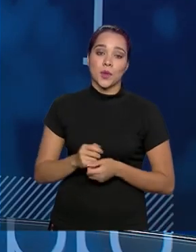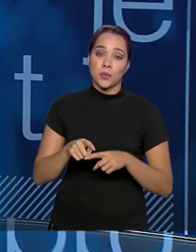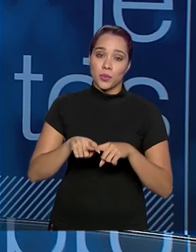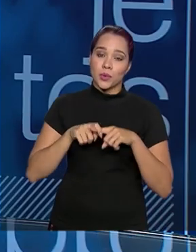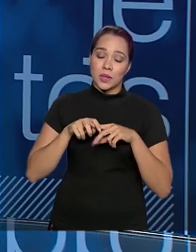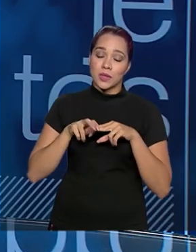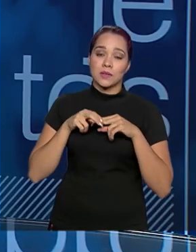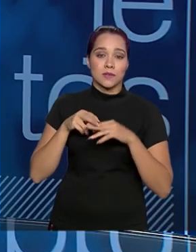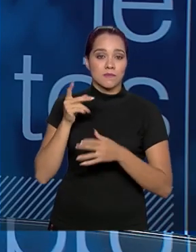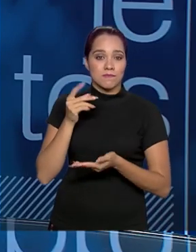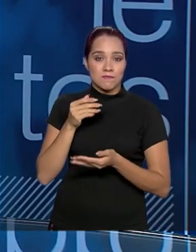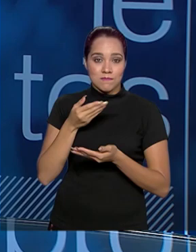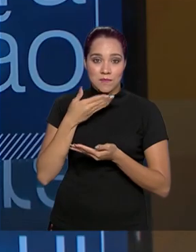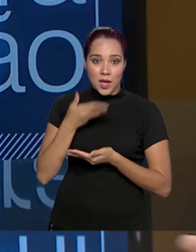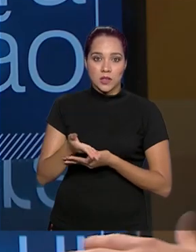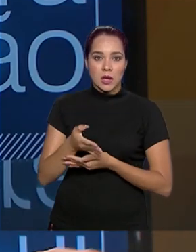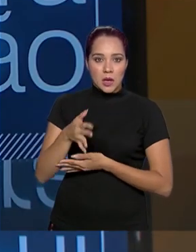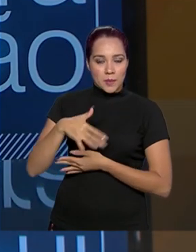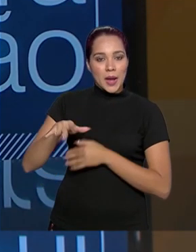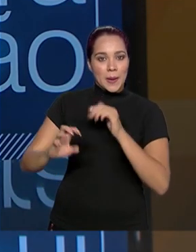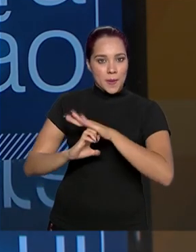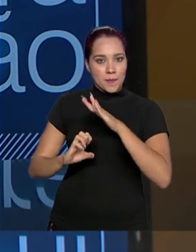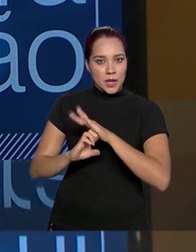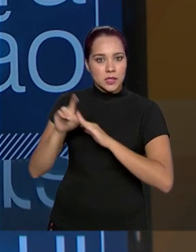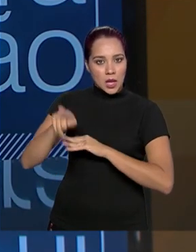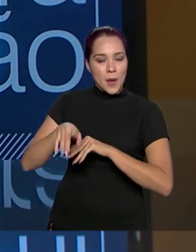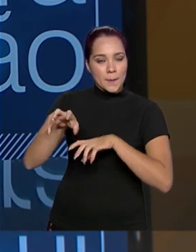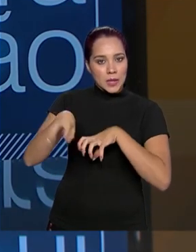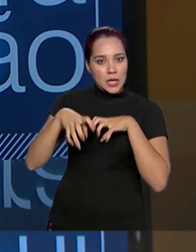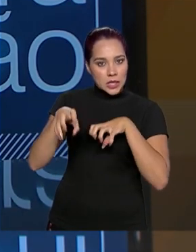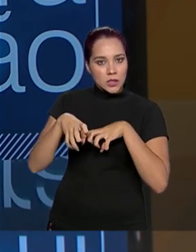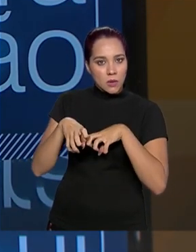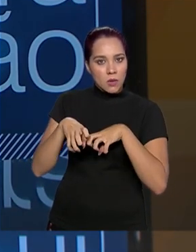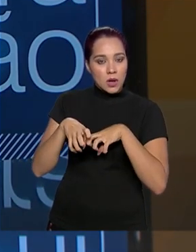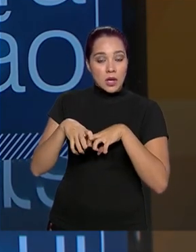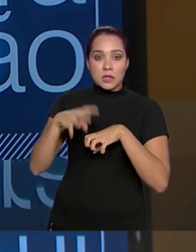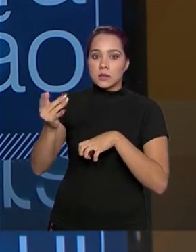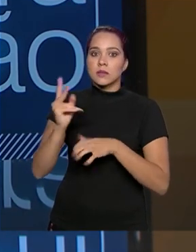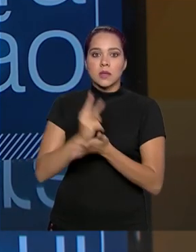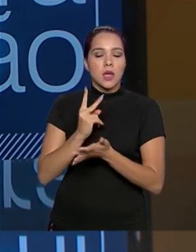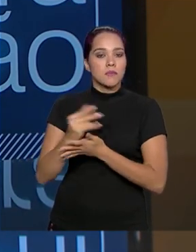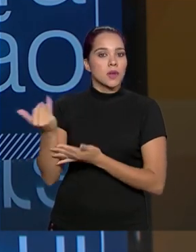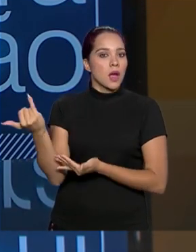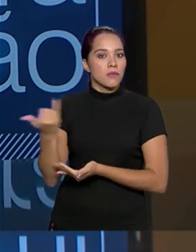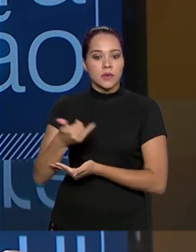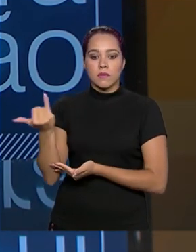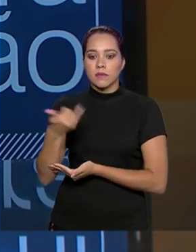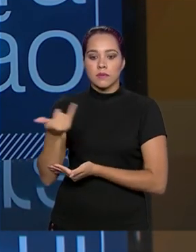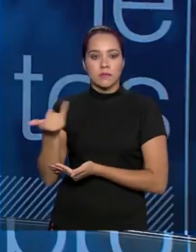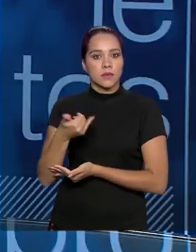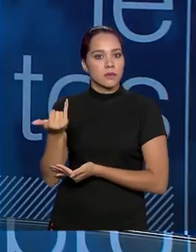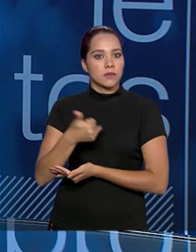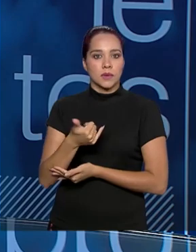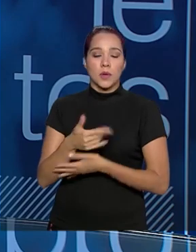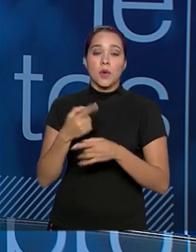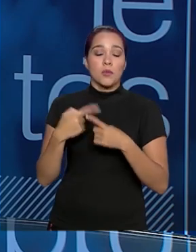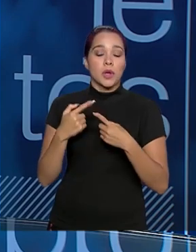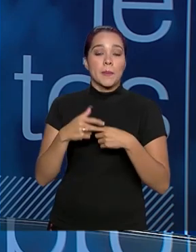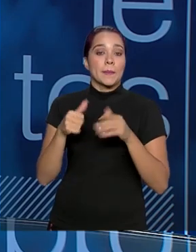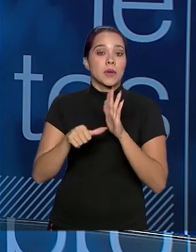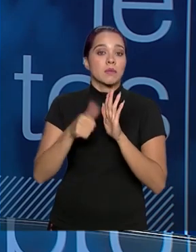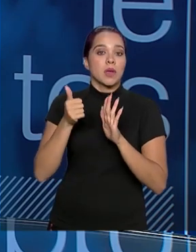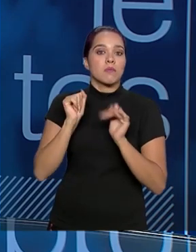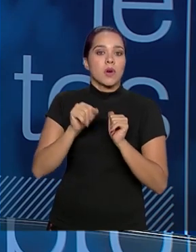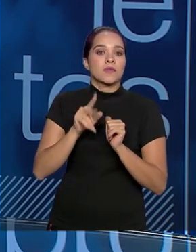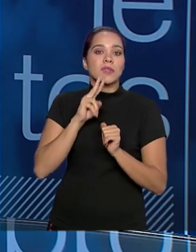minerador não faltar com a verdade. Ou seja, aconteceu alguma coisa, nos comunique. Relate a agência, não é importante. Porque, assim, a primeira coisa que a pode